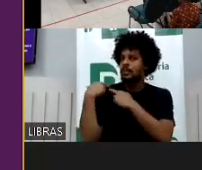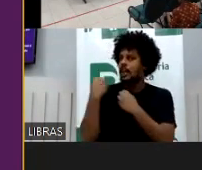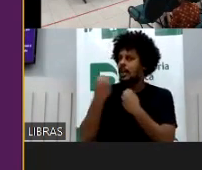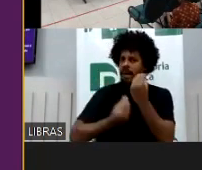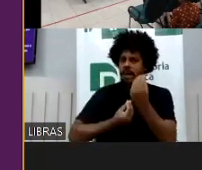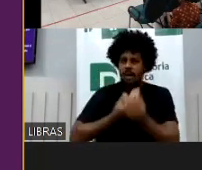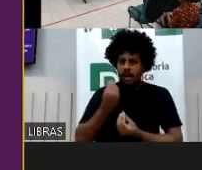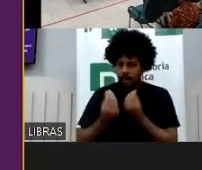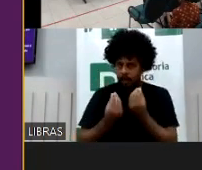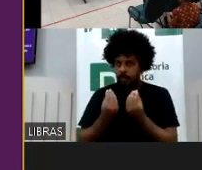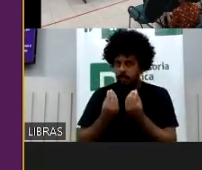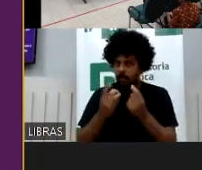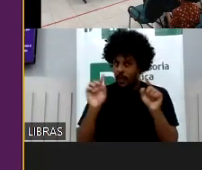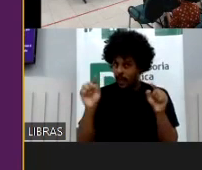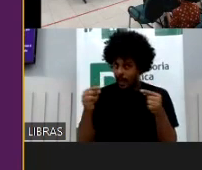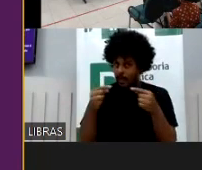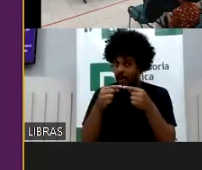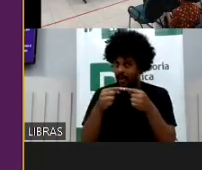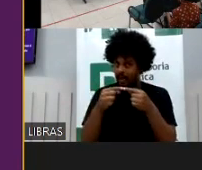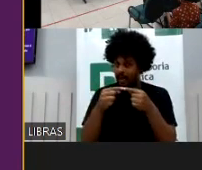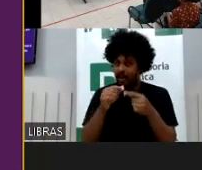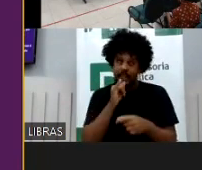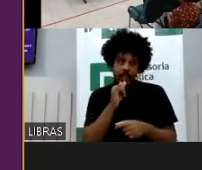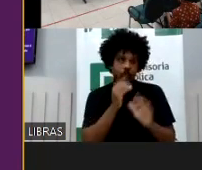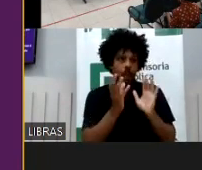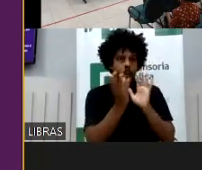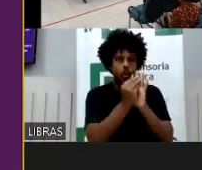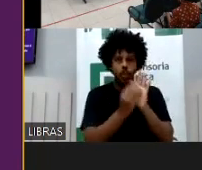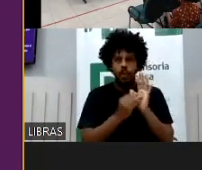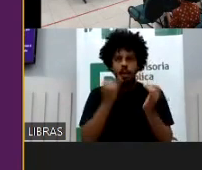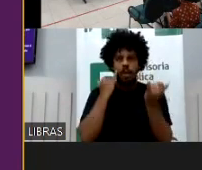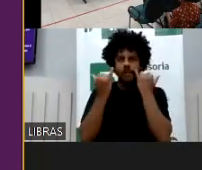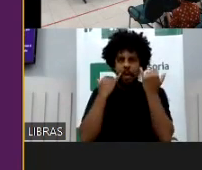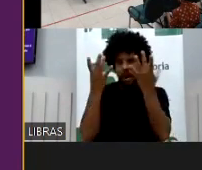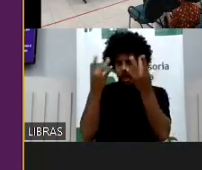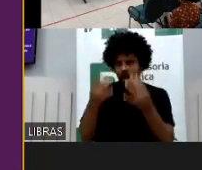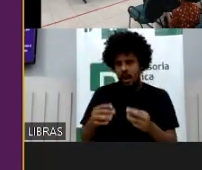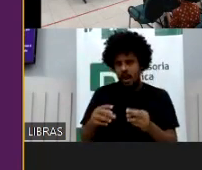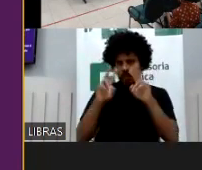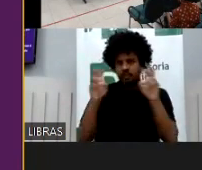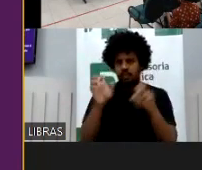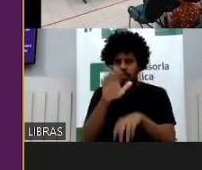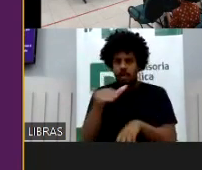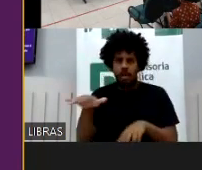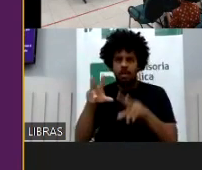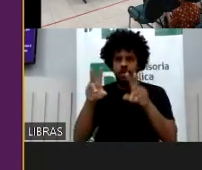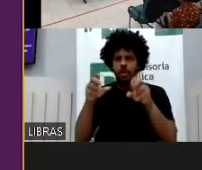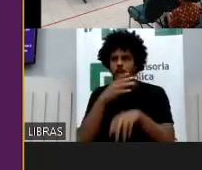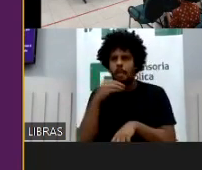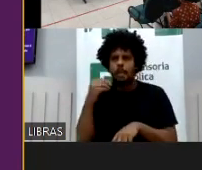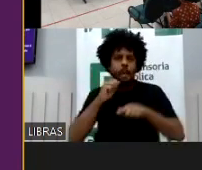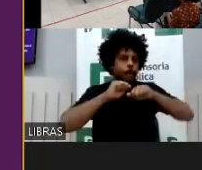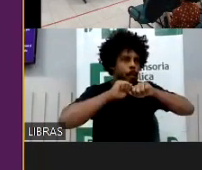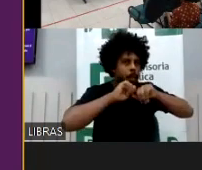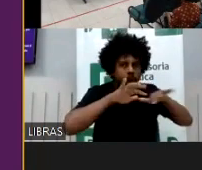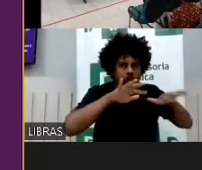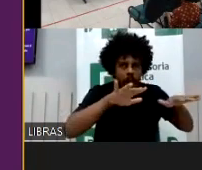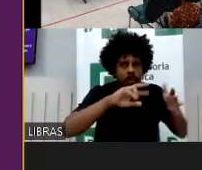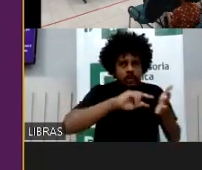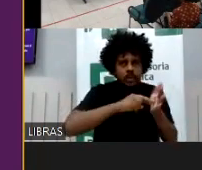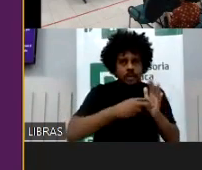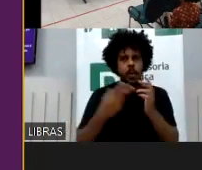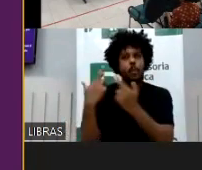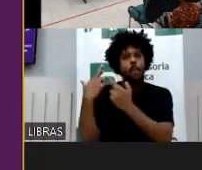responsabilidade exigida pelo exercício do poder parental, há como se ter controle efetivo daquilo que se